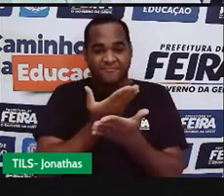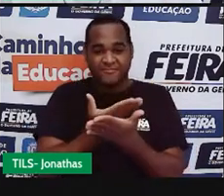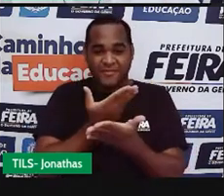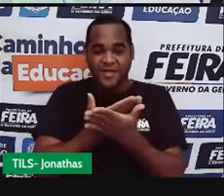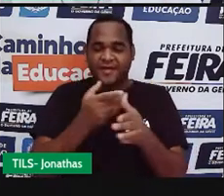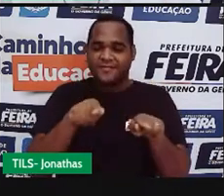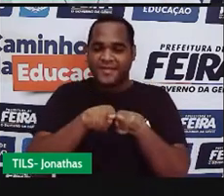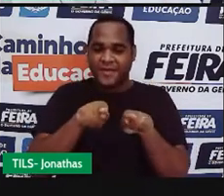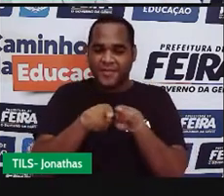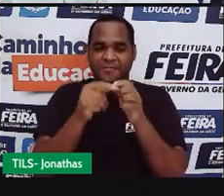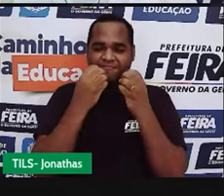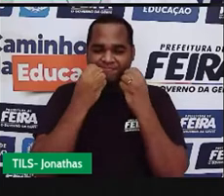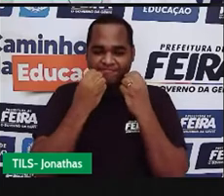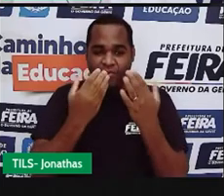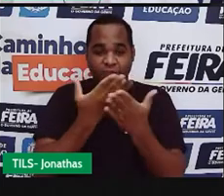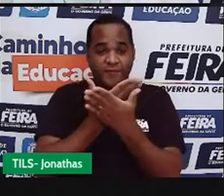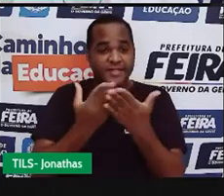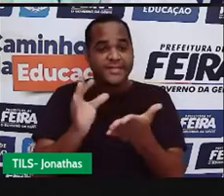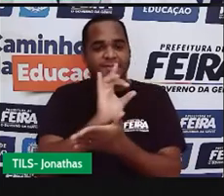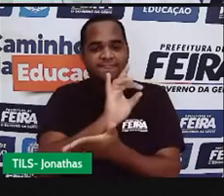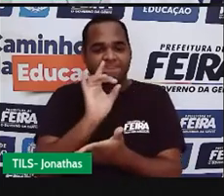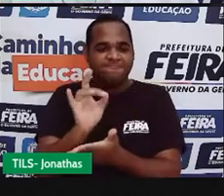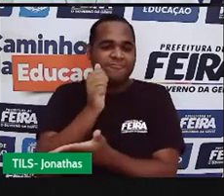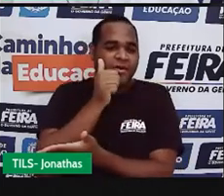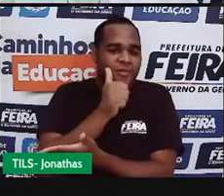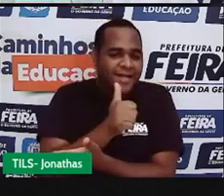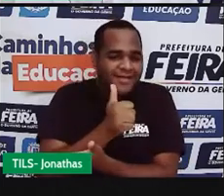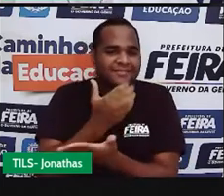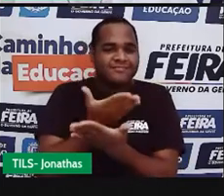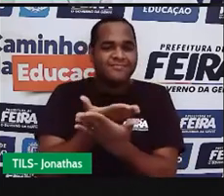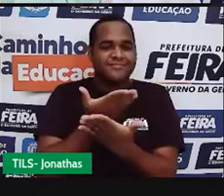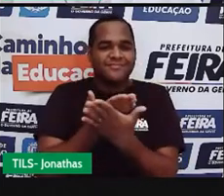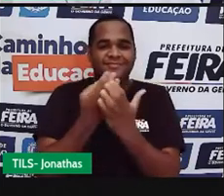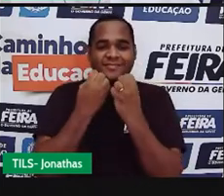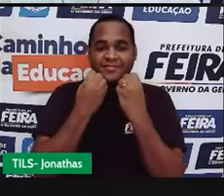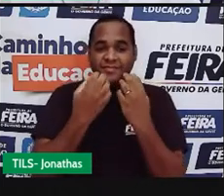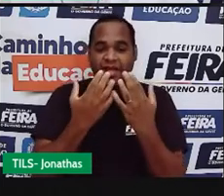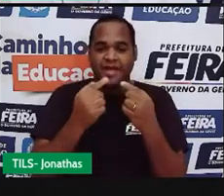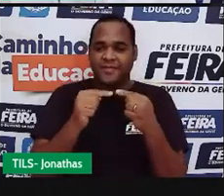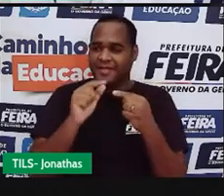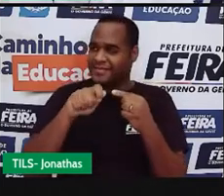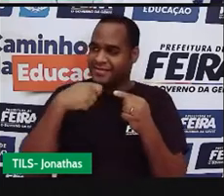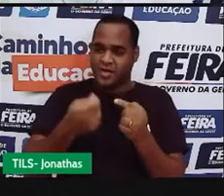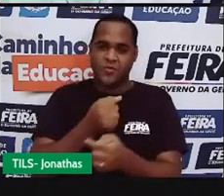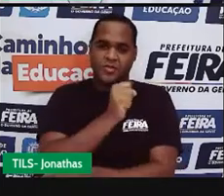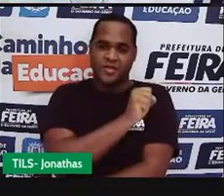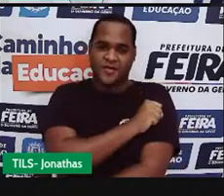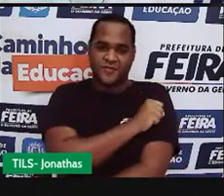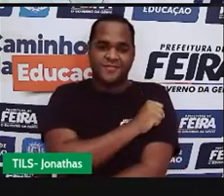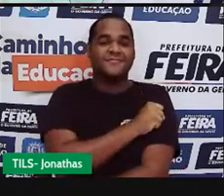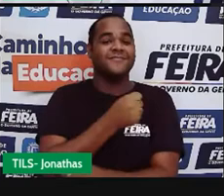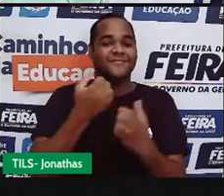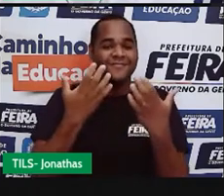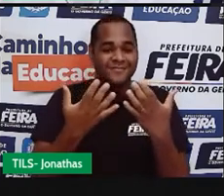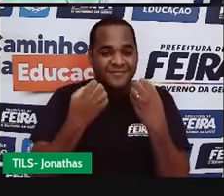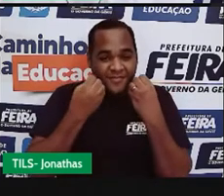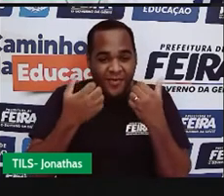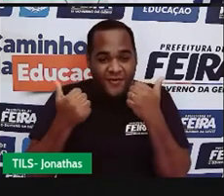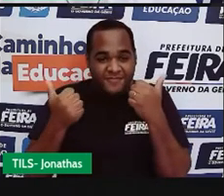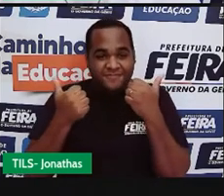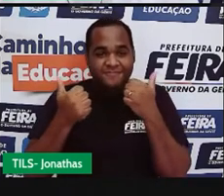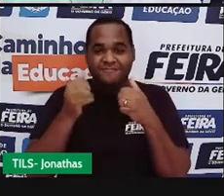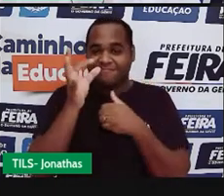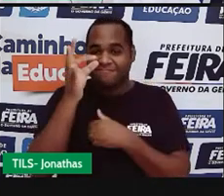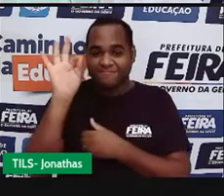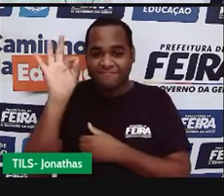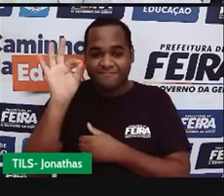para você querido estudante, para você querida estudante do oitavo ano, tá bom? Belezinha?